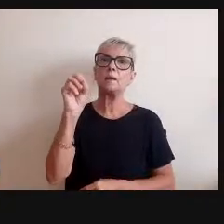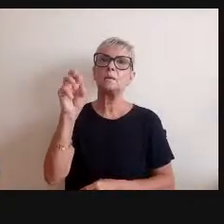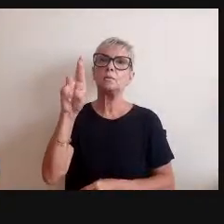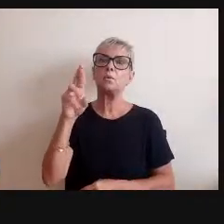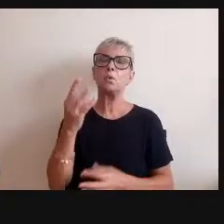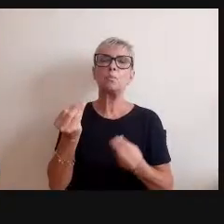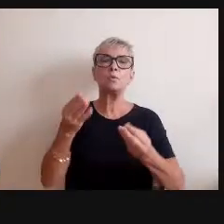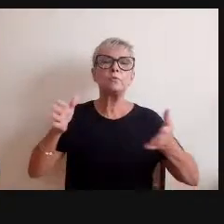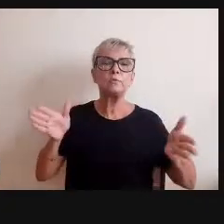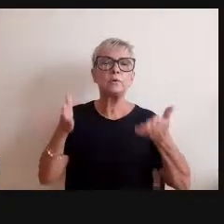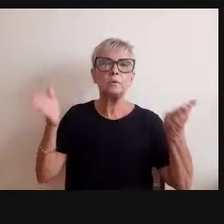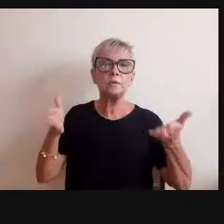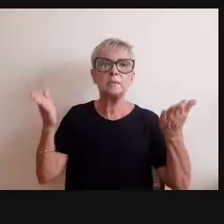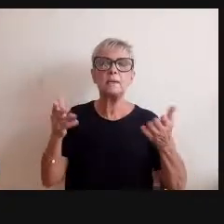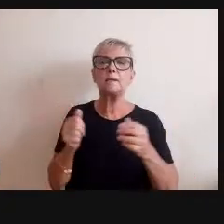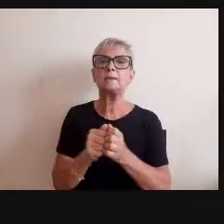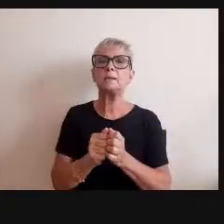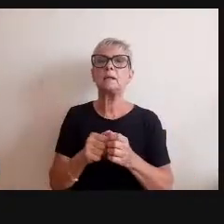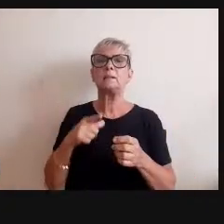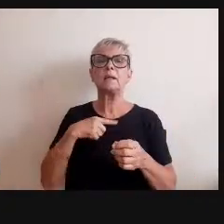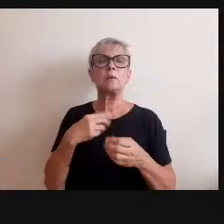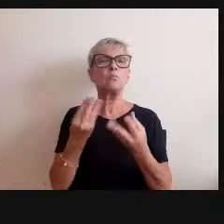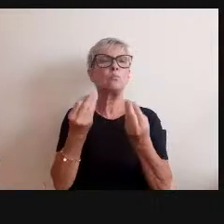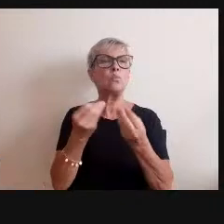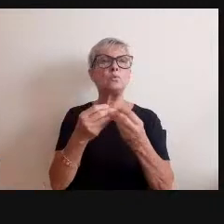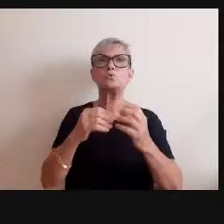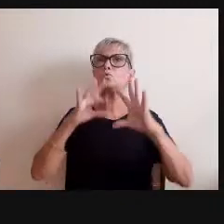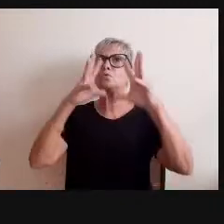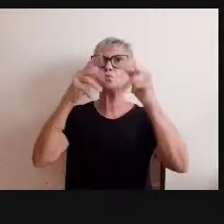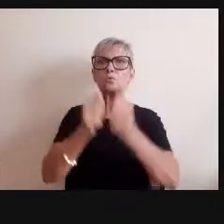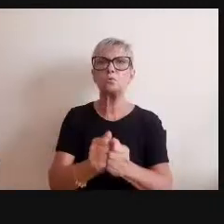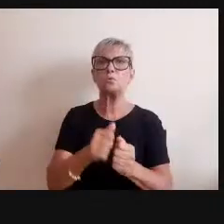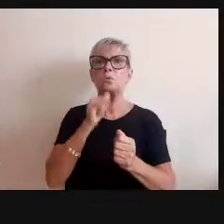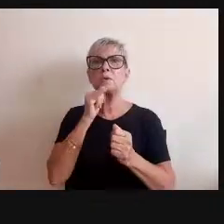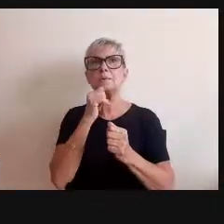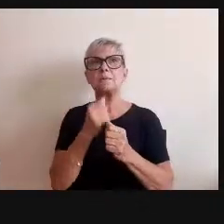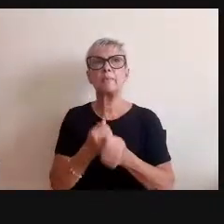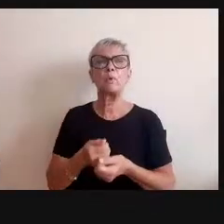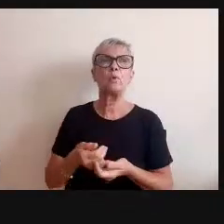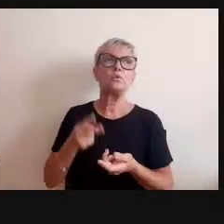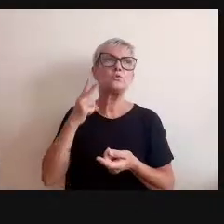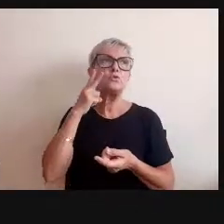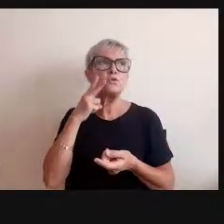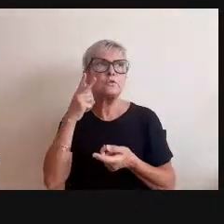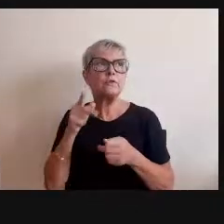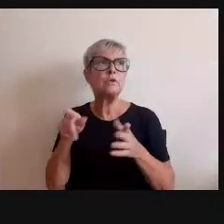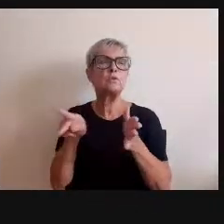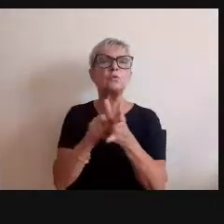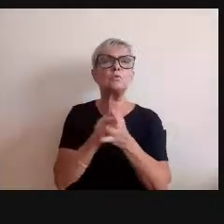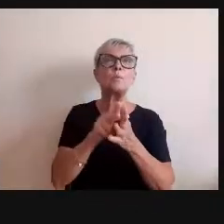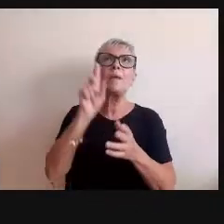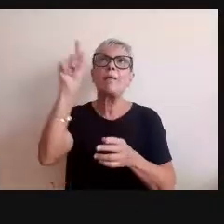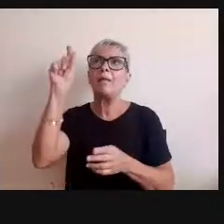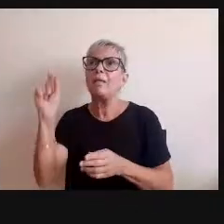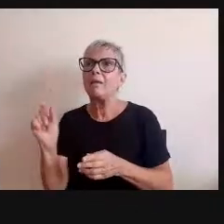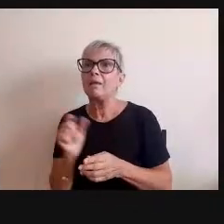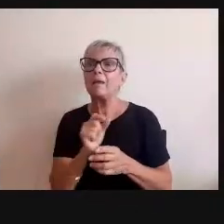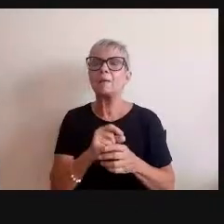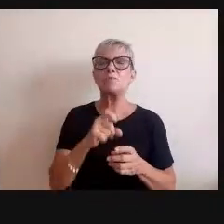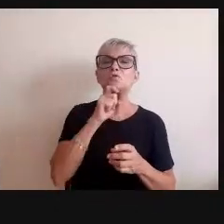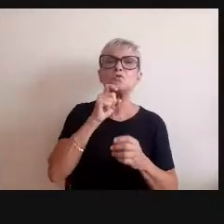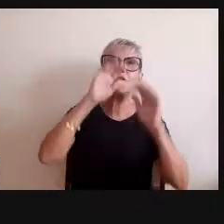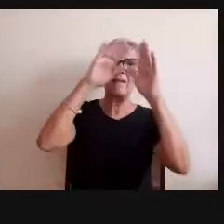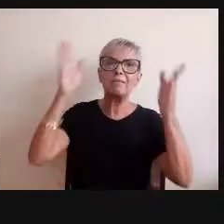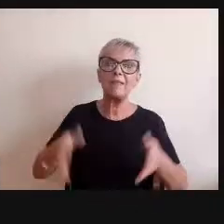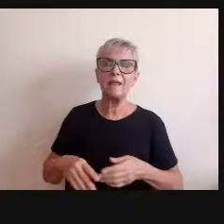Existem curadores e curadoras de quase tudo, curador de vinho, curador de imã de geladeira, curadores de roupa de bebê,